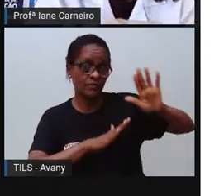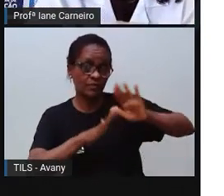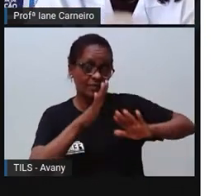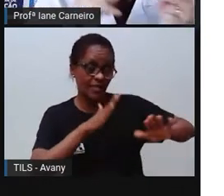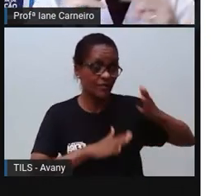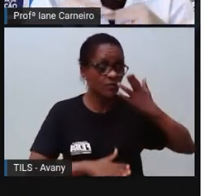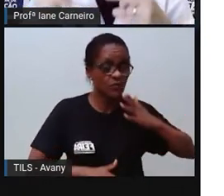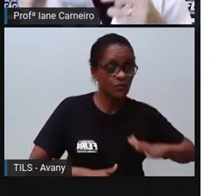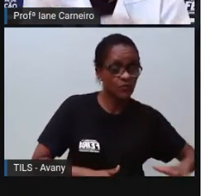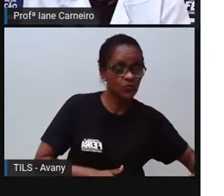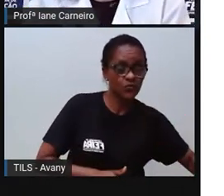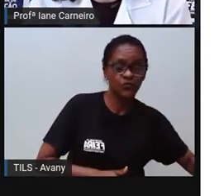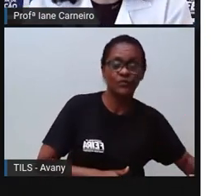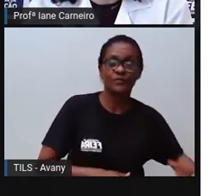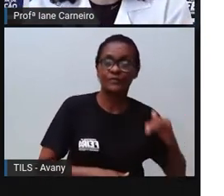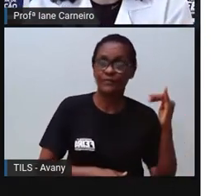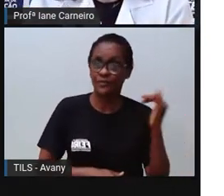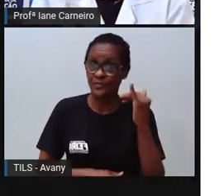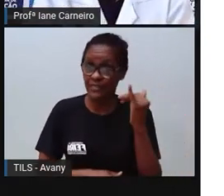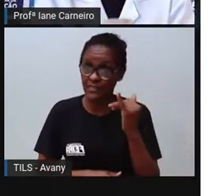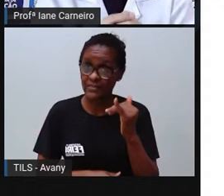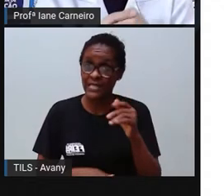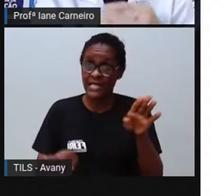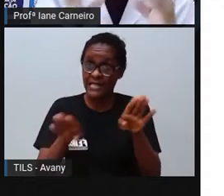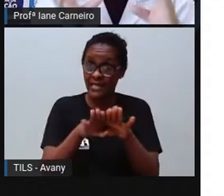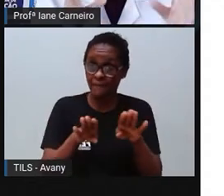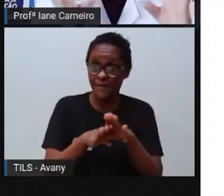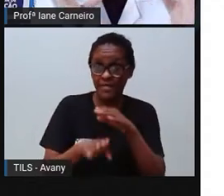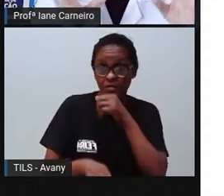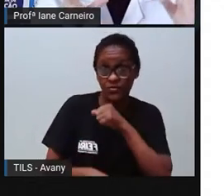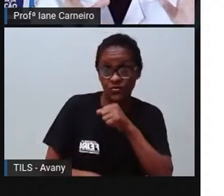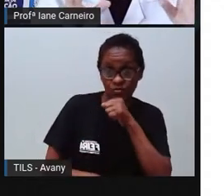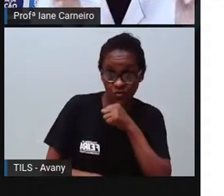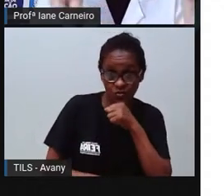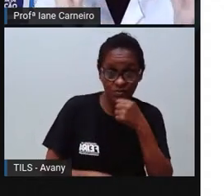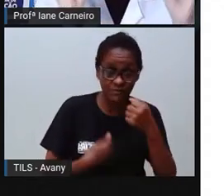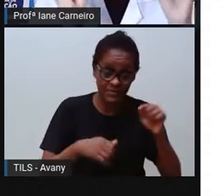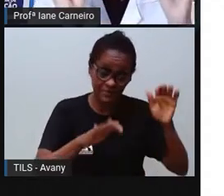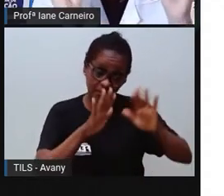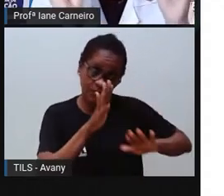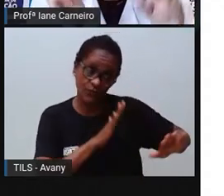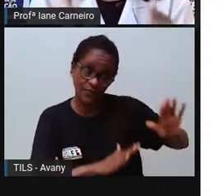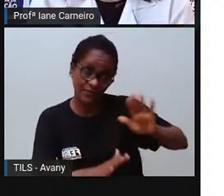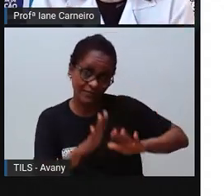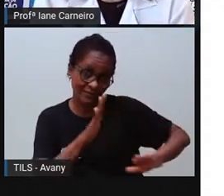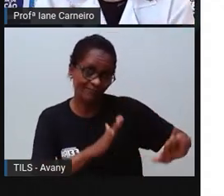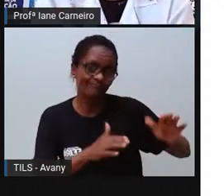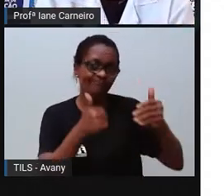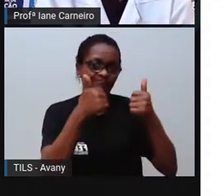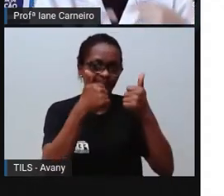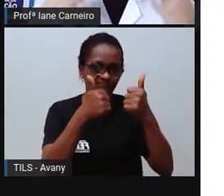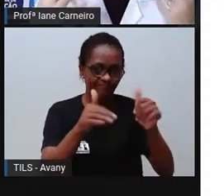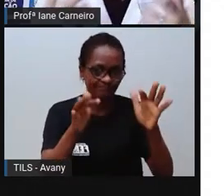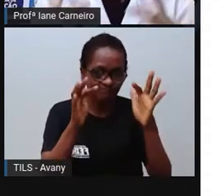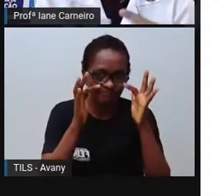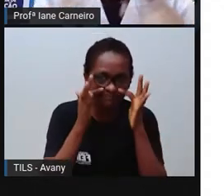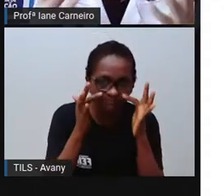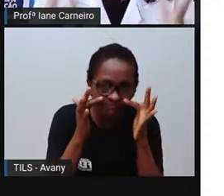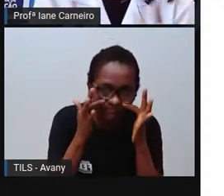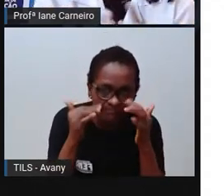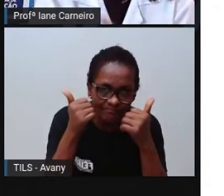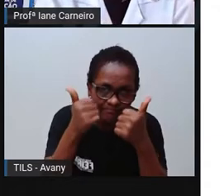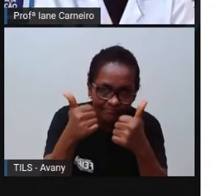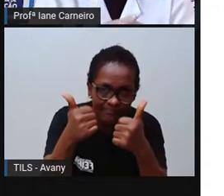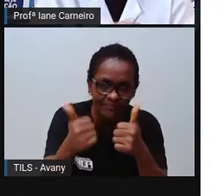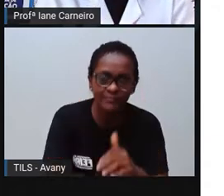crianças e para idosos, né? Então, tem ambiente da nossa casa que a tem que ficar com muita atenção, porque para